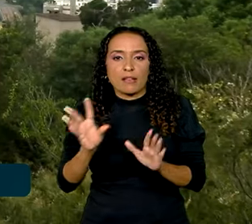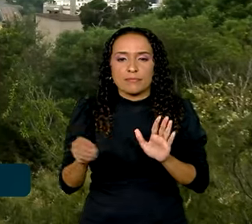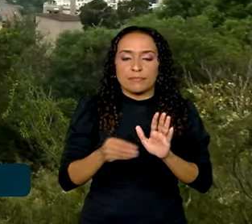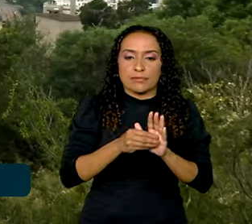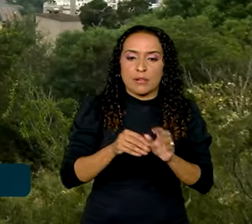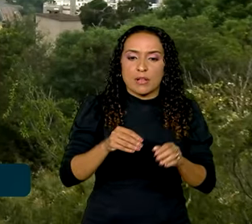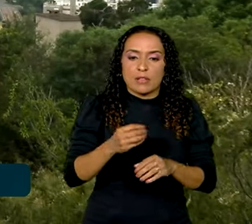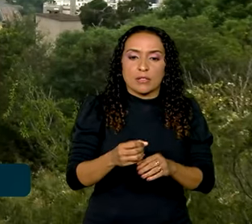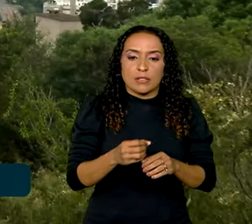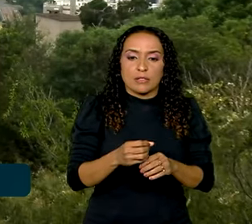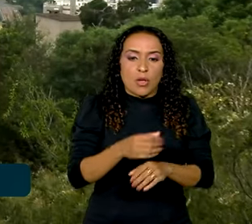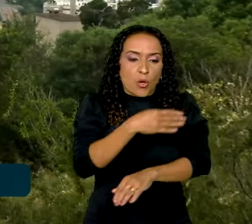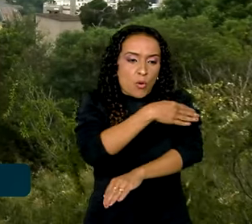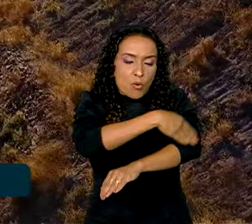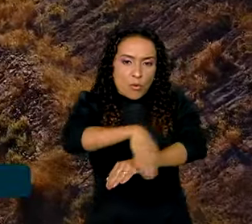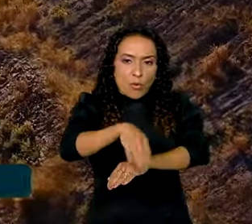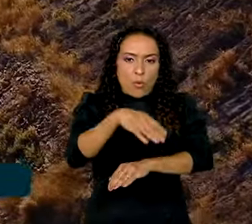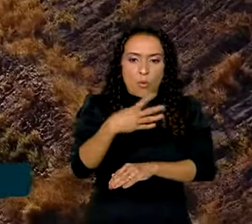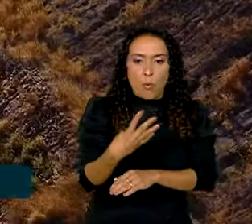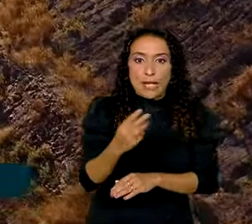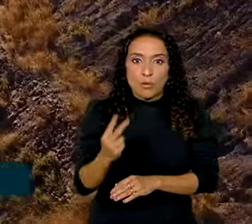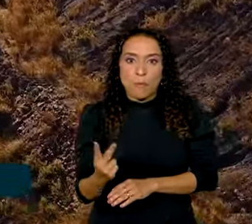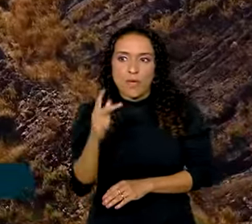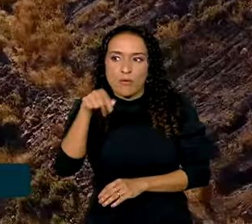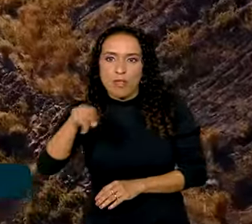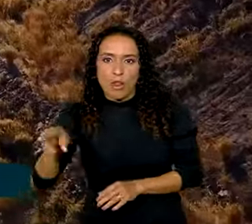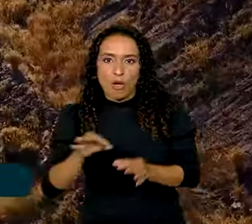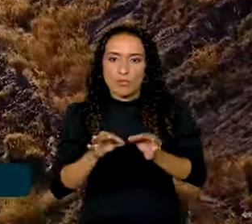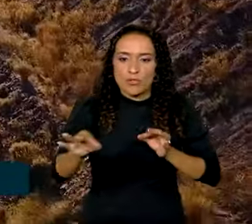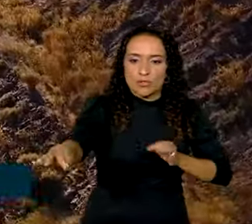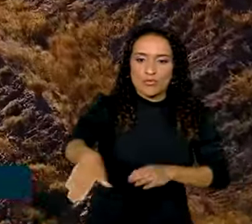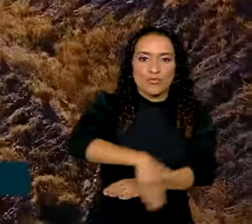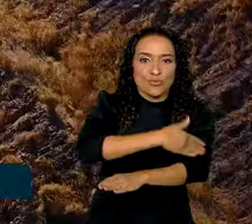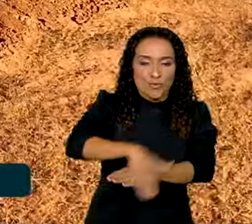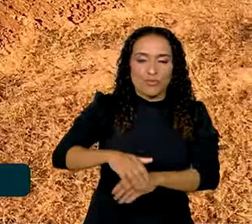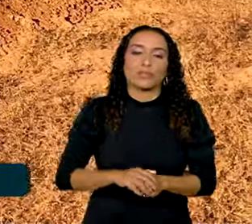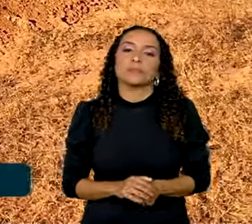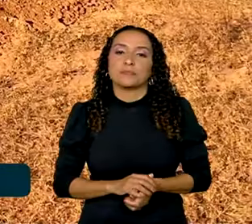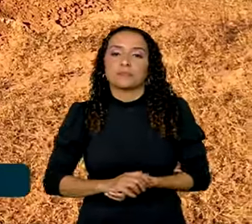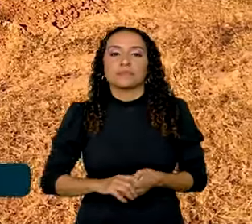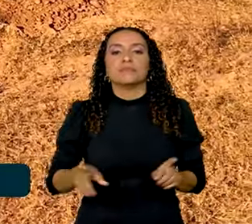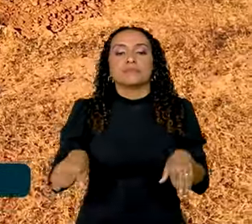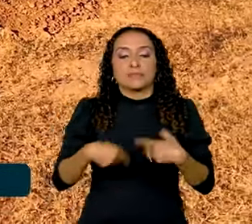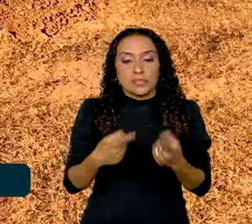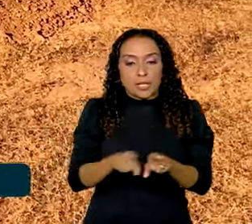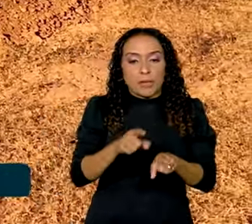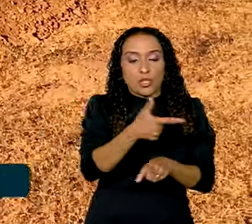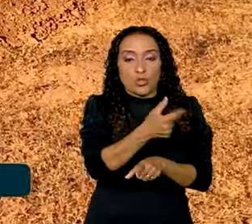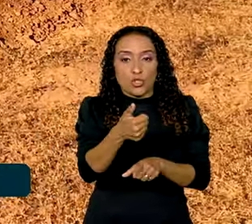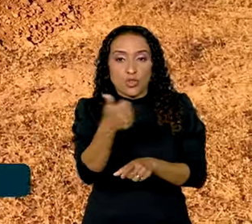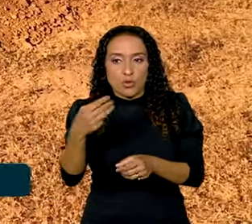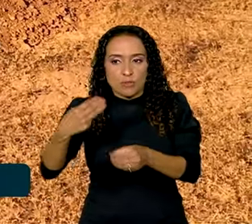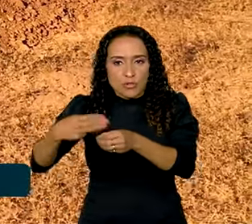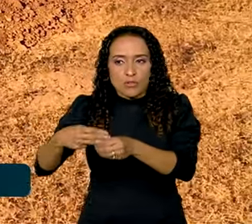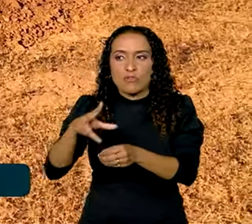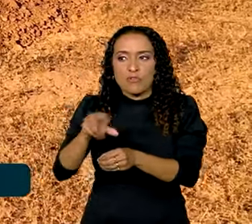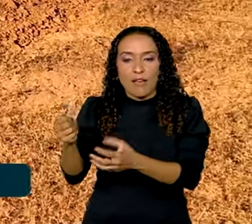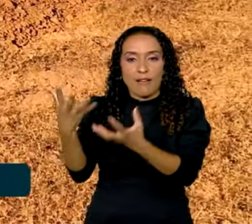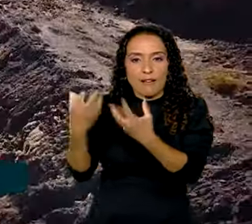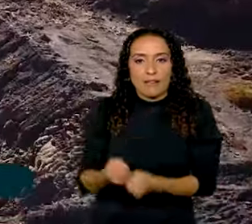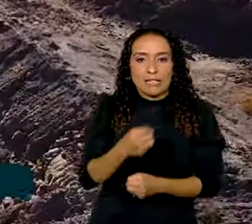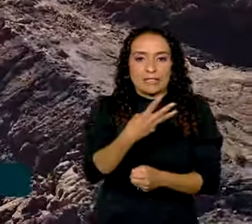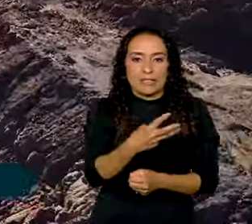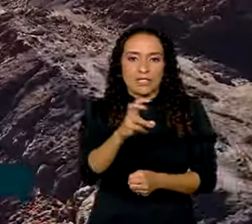mil quilômetros de infovias. Por meio do PAC Seleções, 211 municípios serão contemplados com